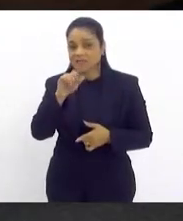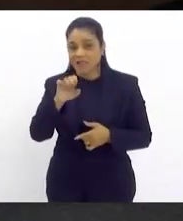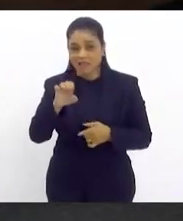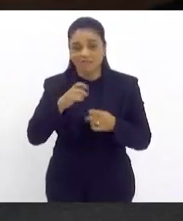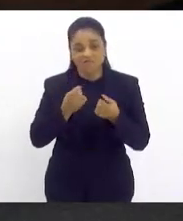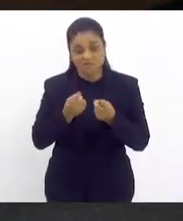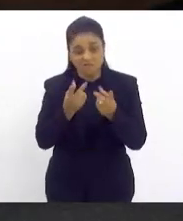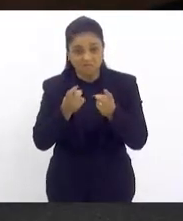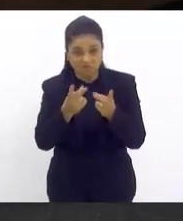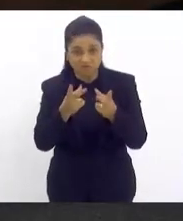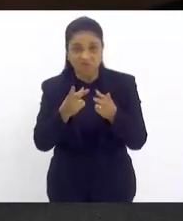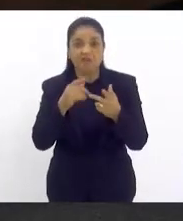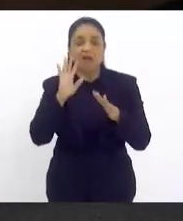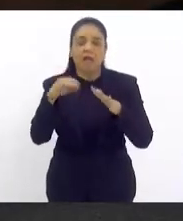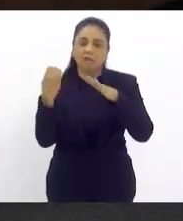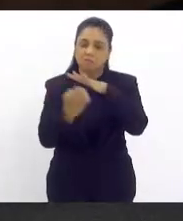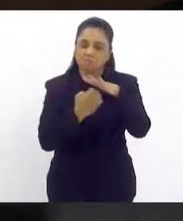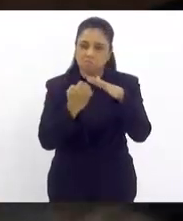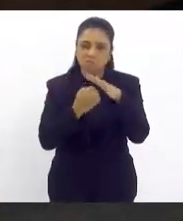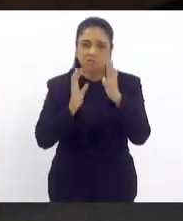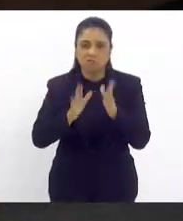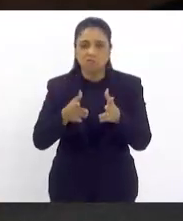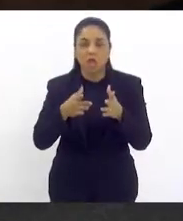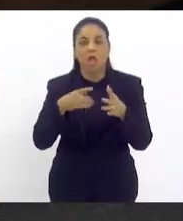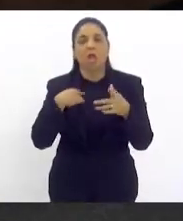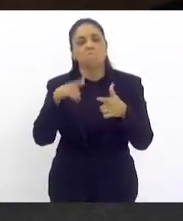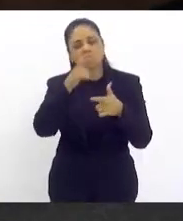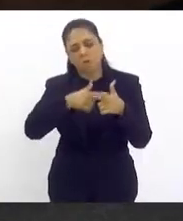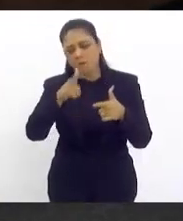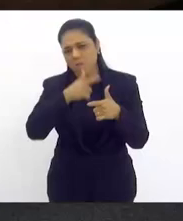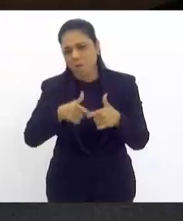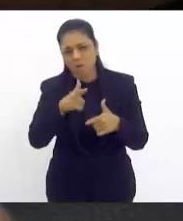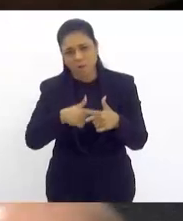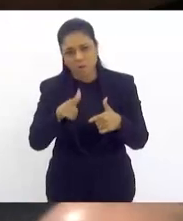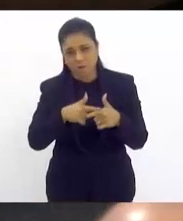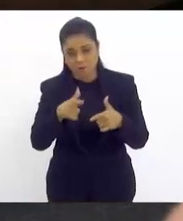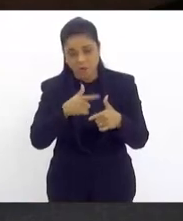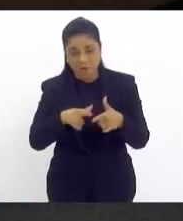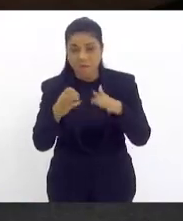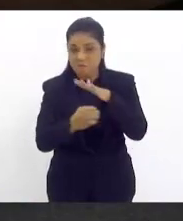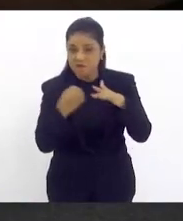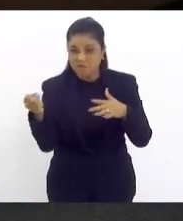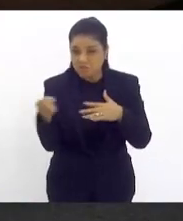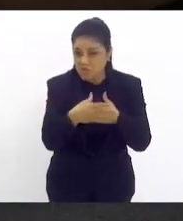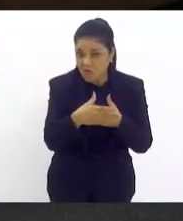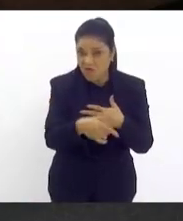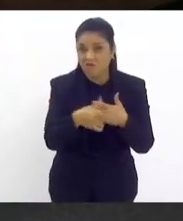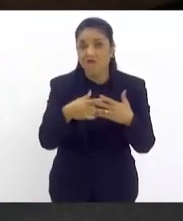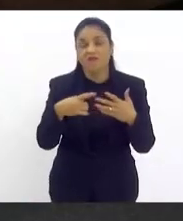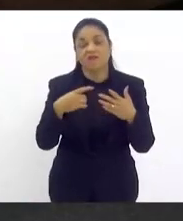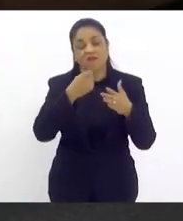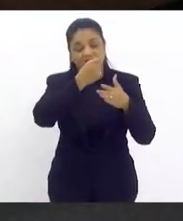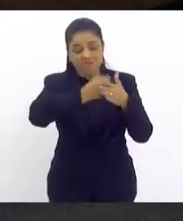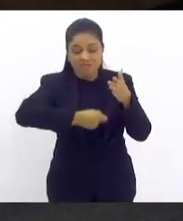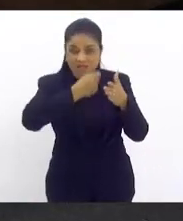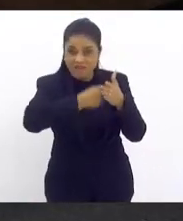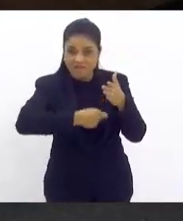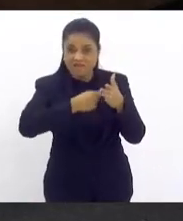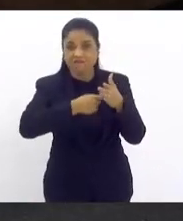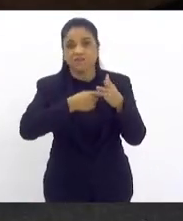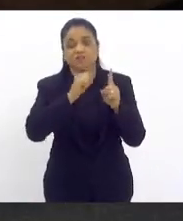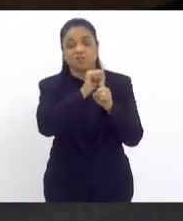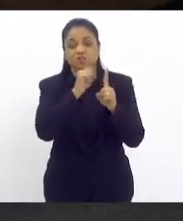concessão já estão operando o sistema, está dando muito problema. E essa questão da tarifa social, ele é fundamental, que vai dar garantia jurídica,